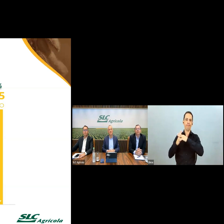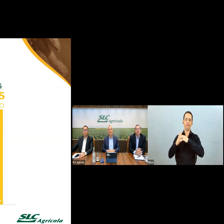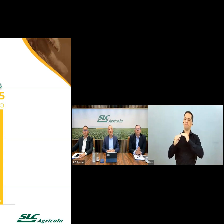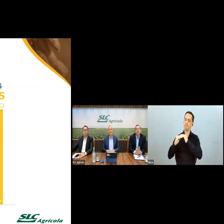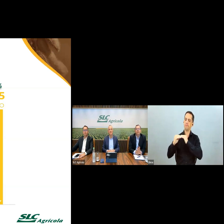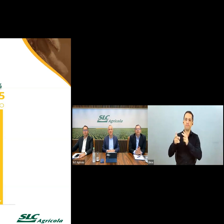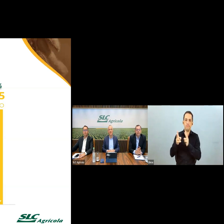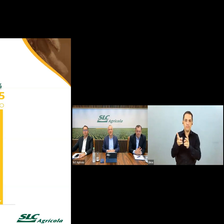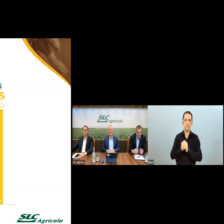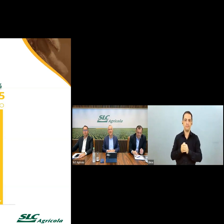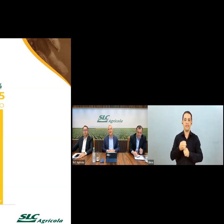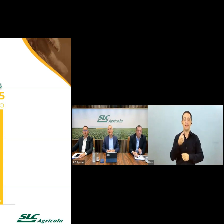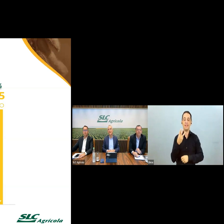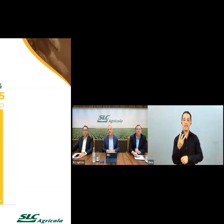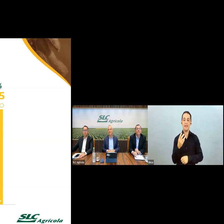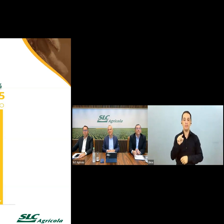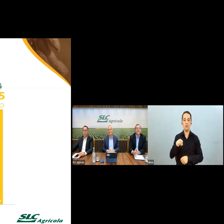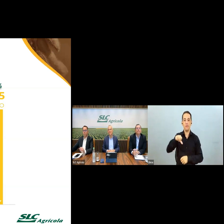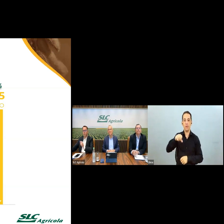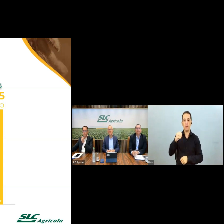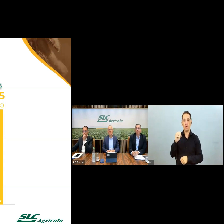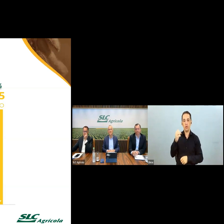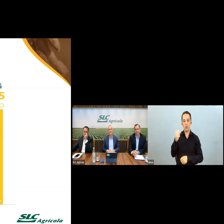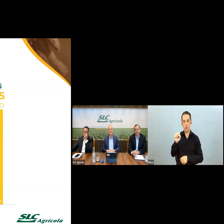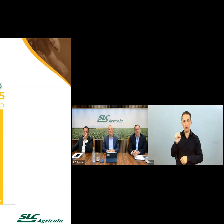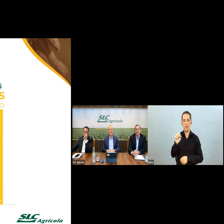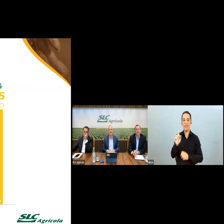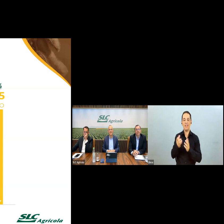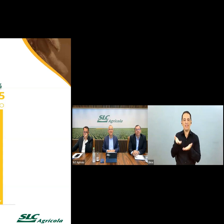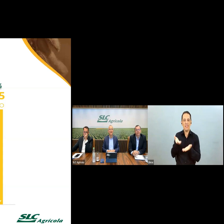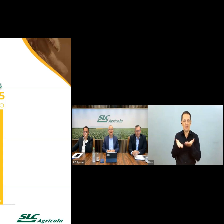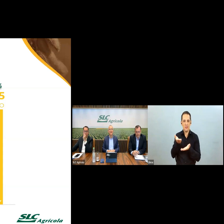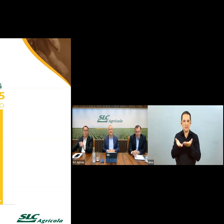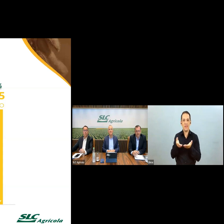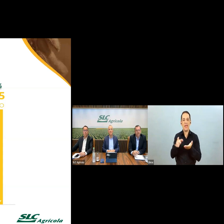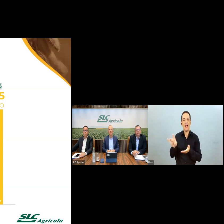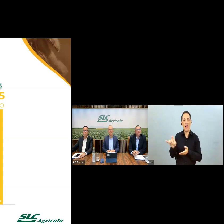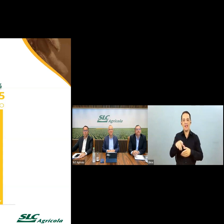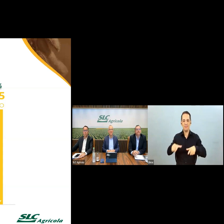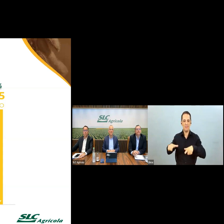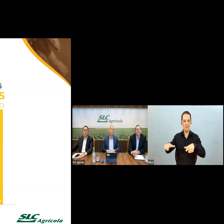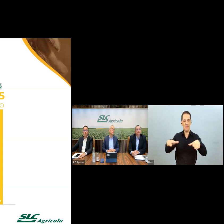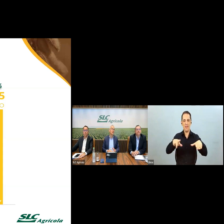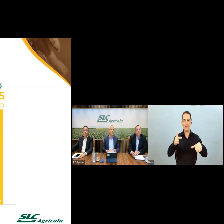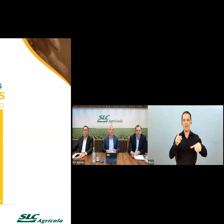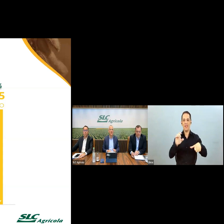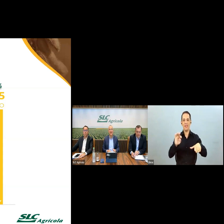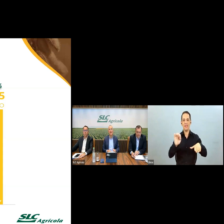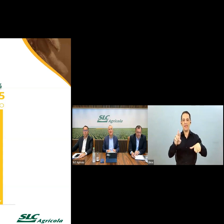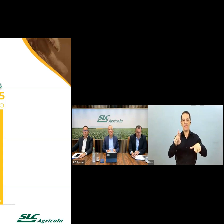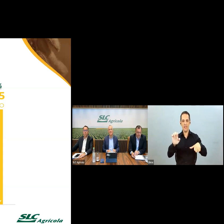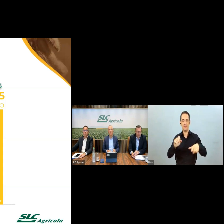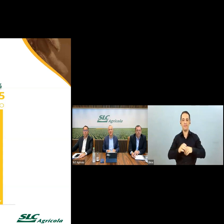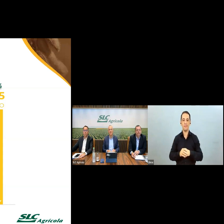.908 quilos por hectare em linha com as nossas previsões iniciais e 10,6% superior